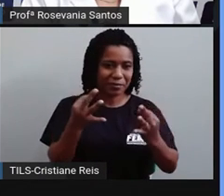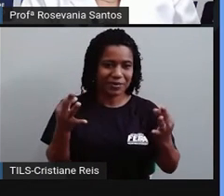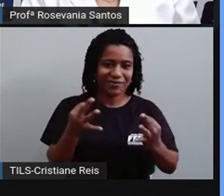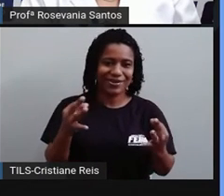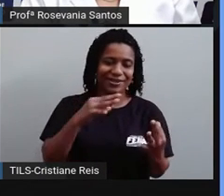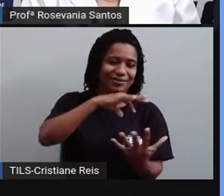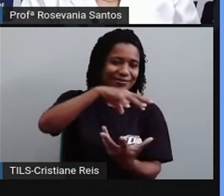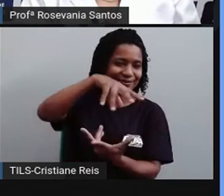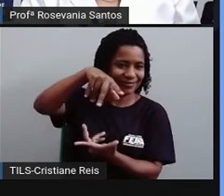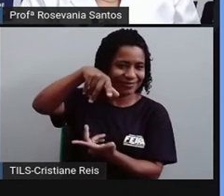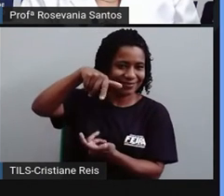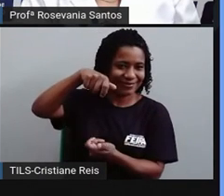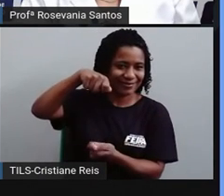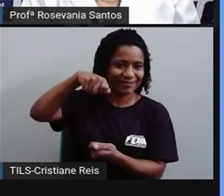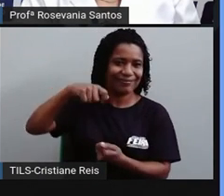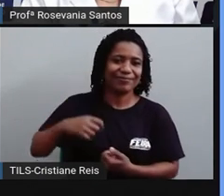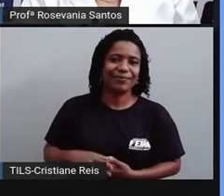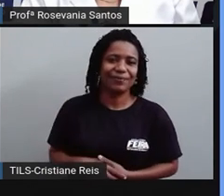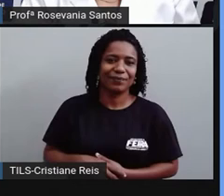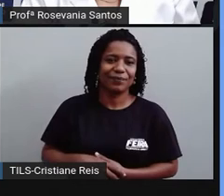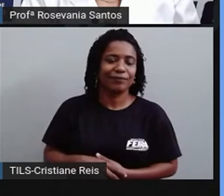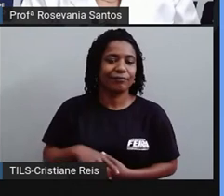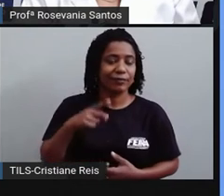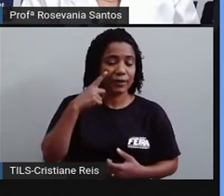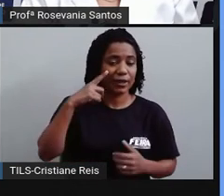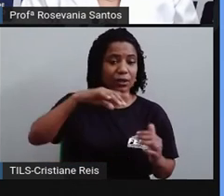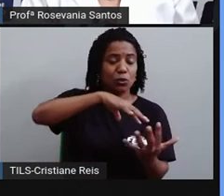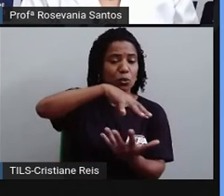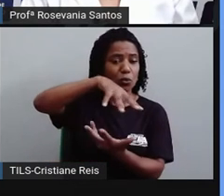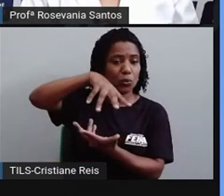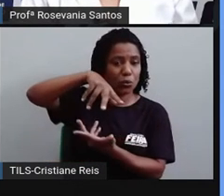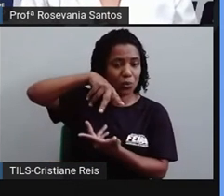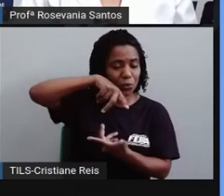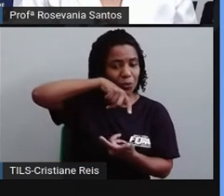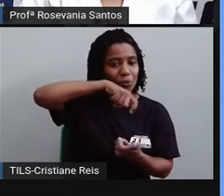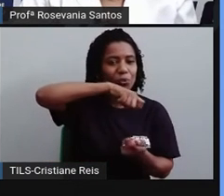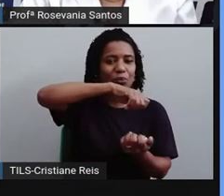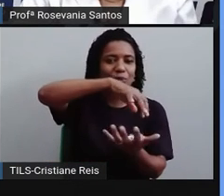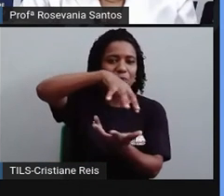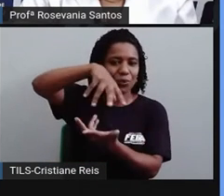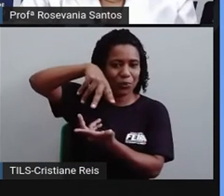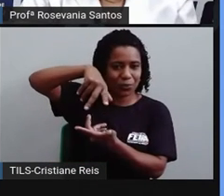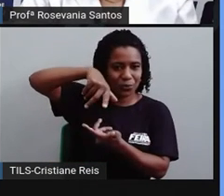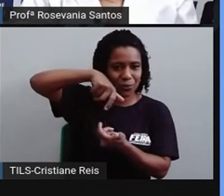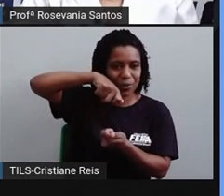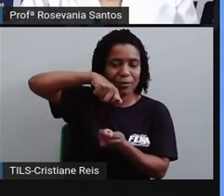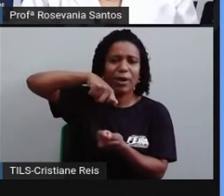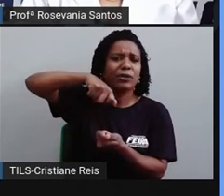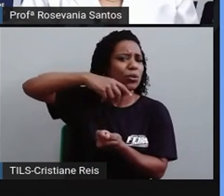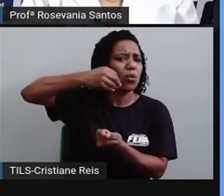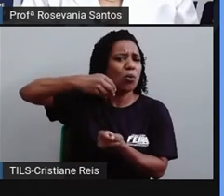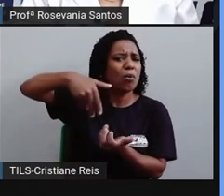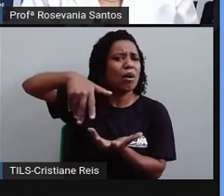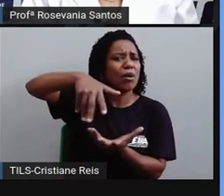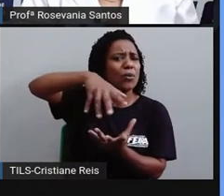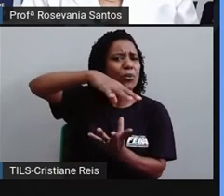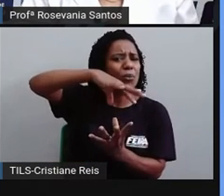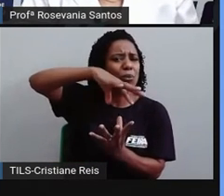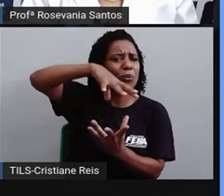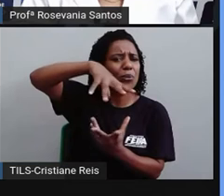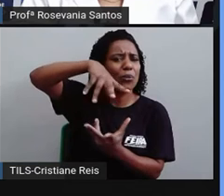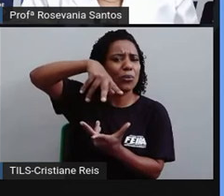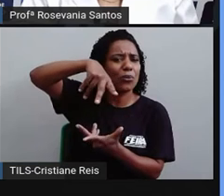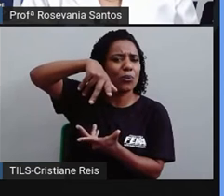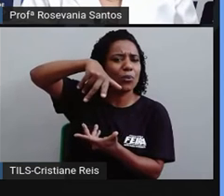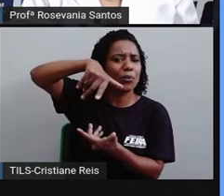aqui, ó. Para que a Terra saia deste ponto, gire tudo até chegar a este outro ponto, ela leva 365